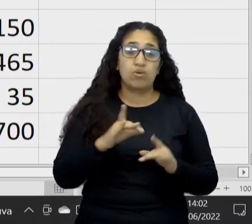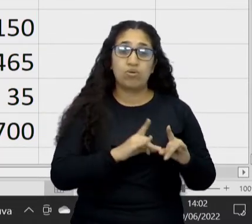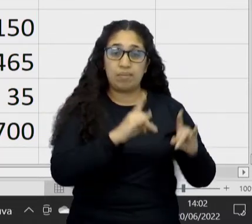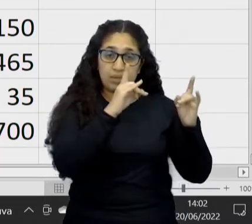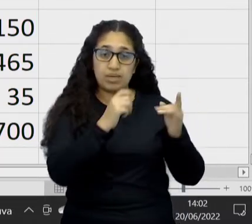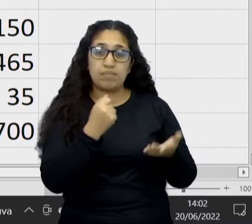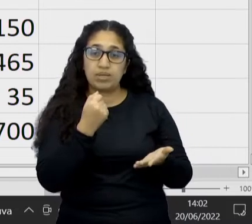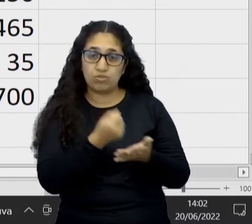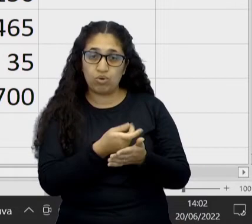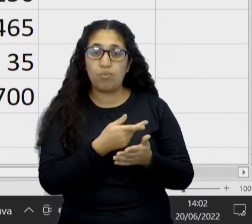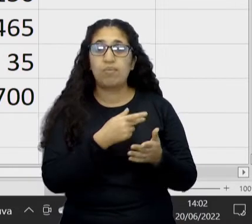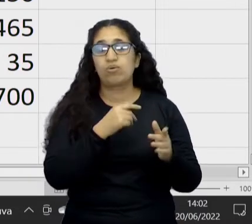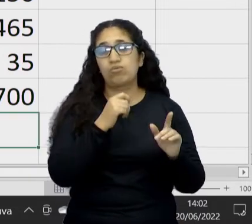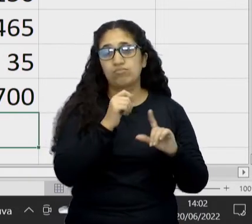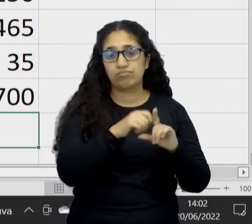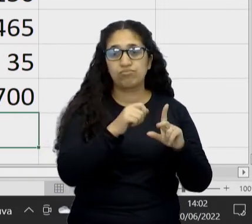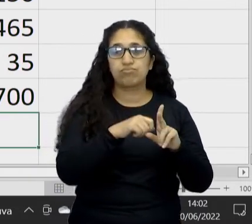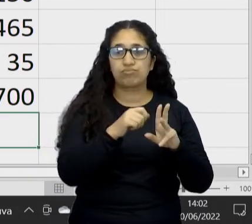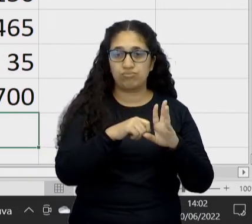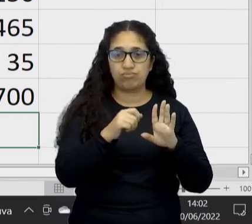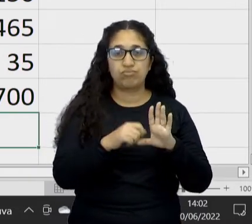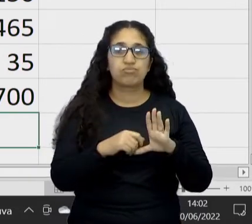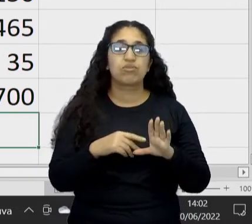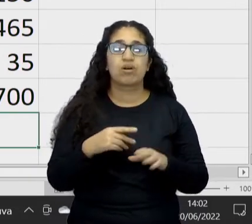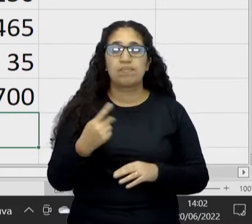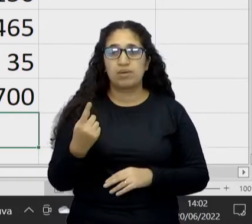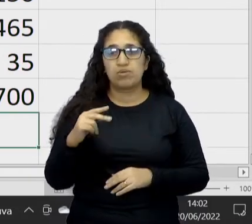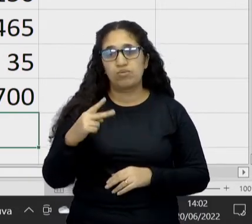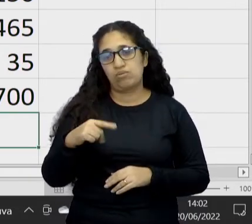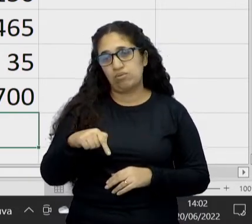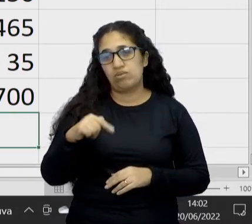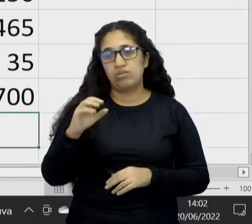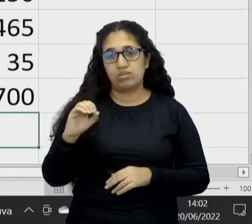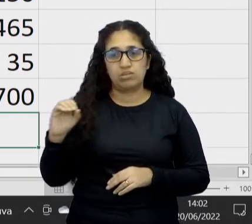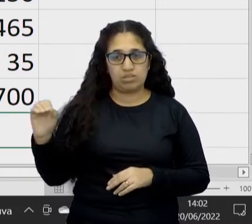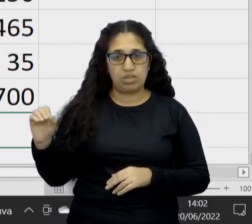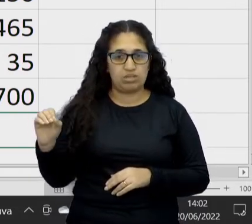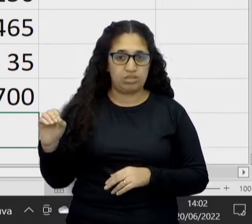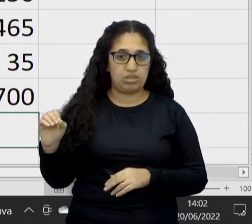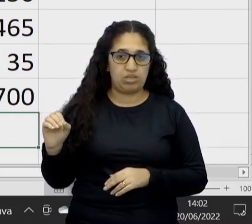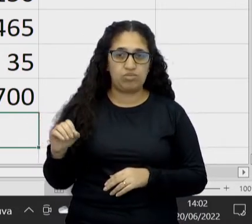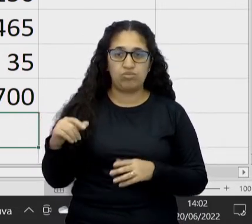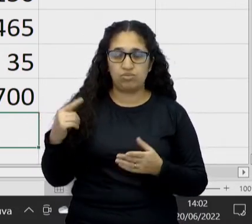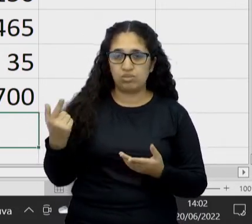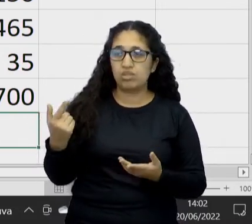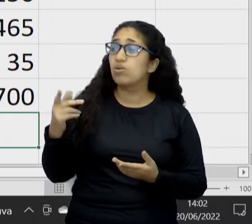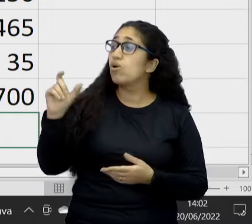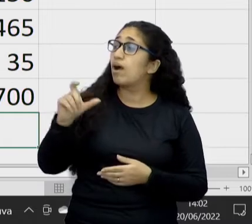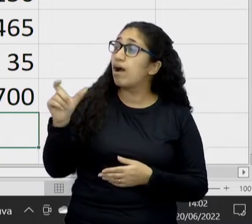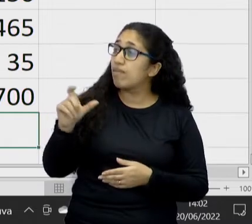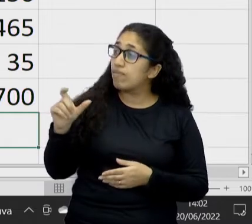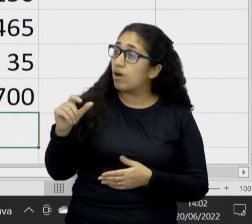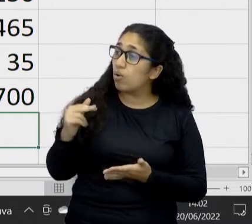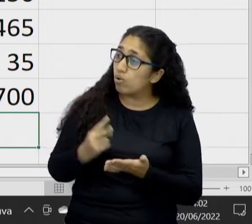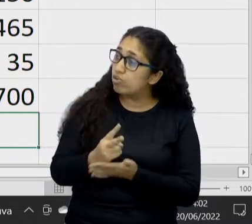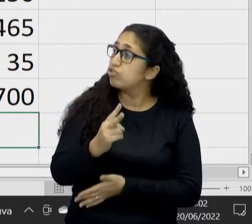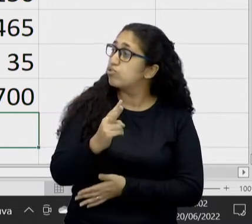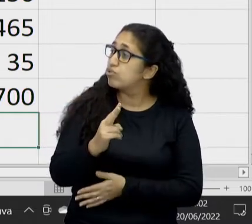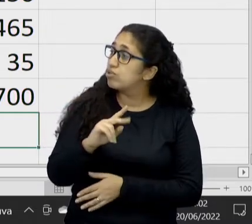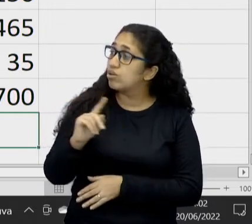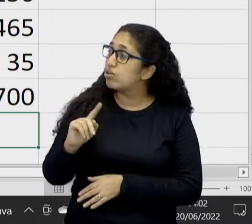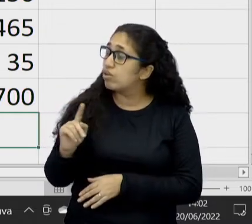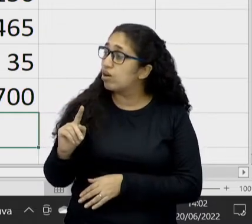aí ela tem uma prestação de R$1.700 do apartamento. E o cartão continuou ou não com esses R$2.000, com essas parcelas? Ou ela foi